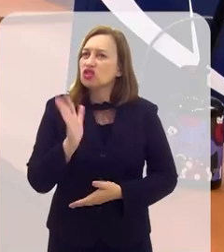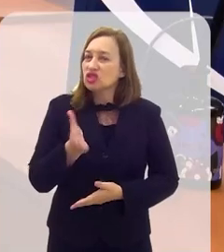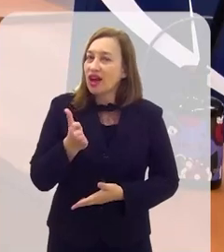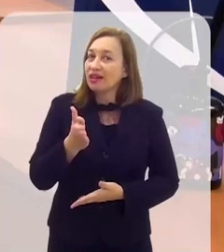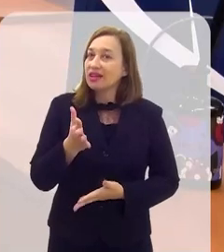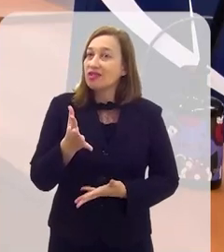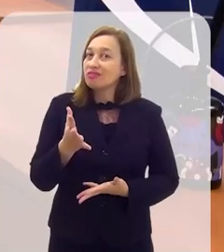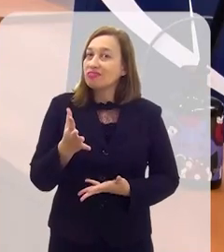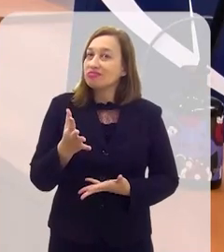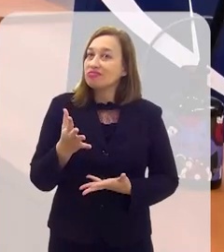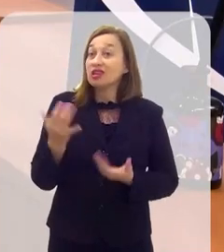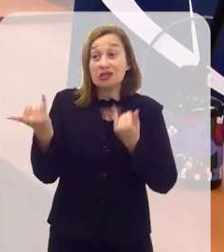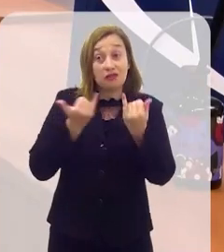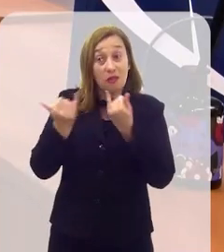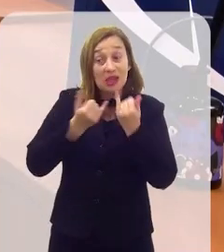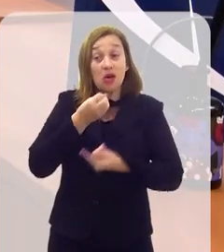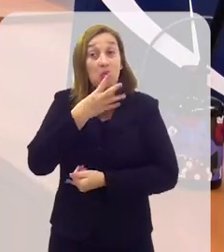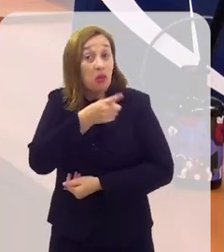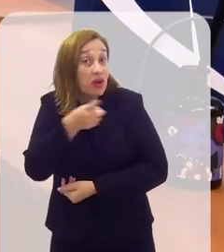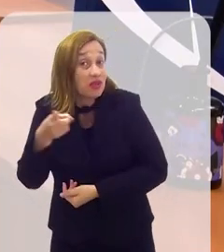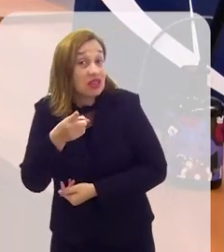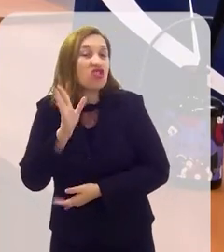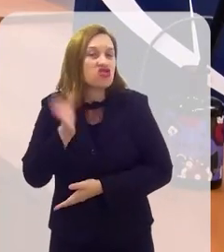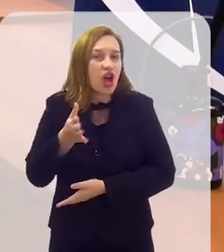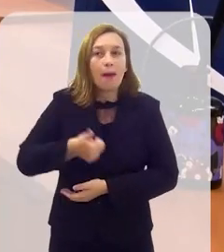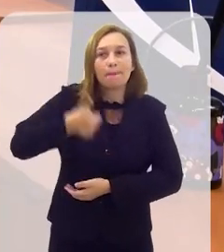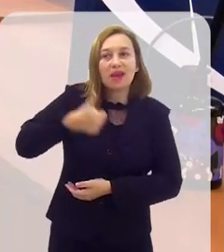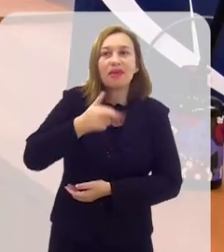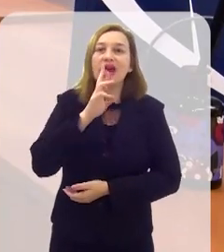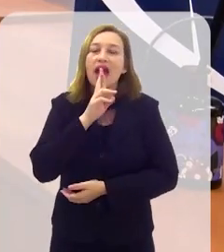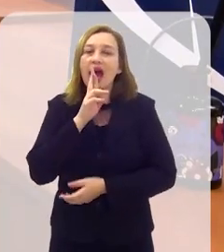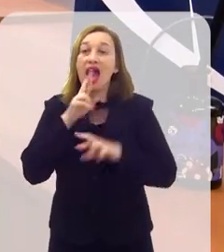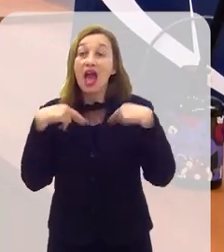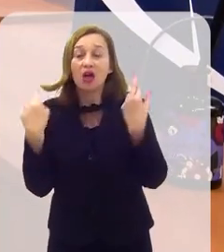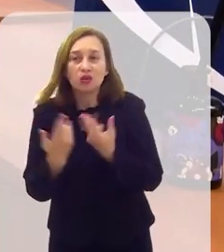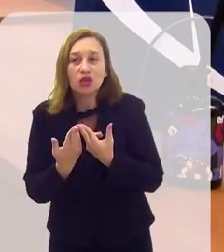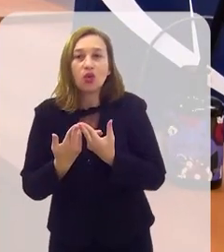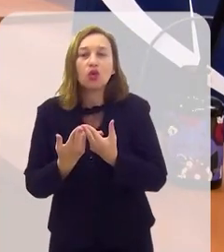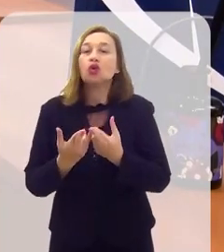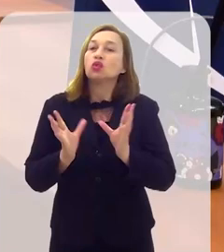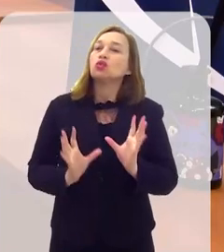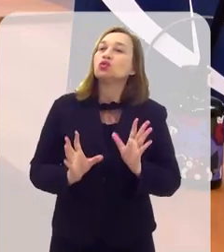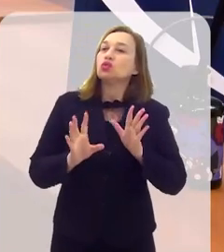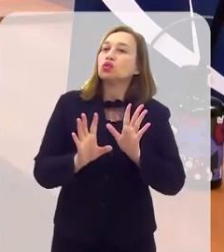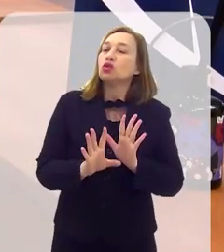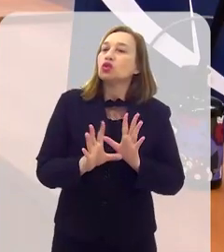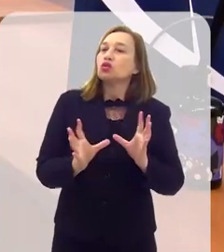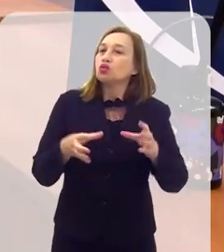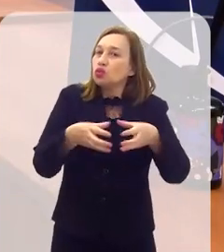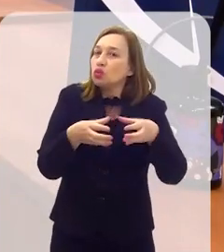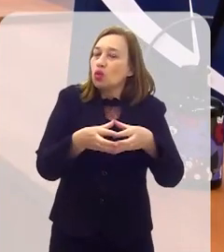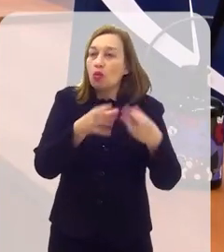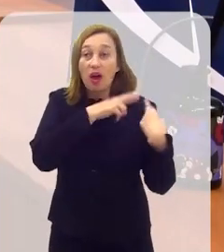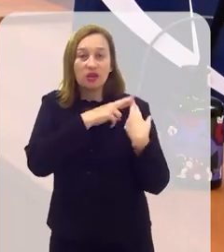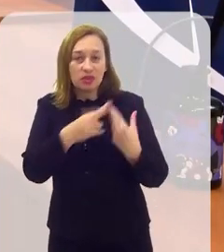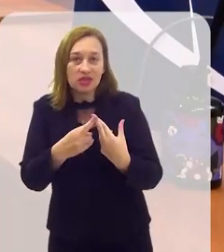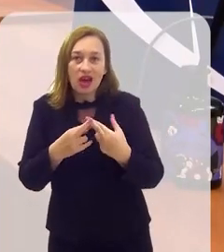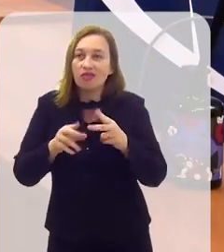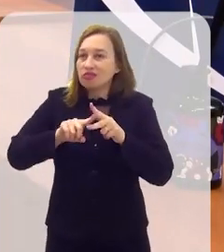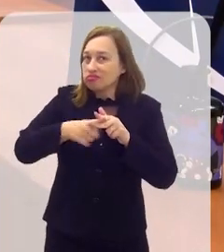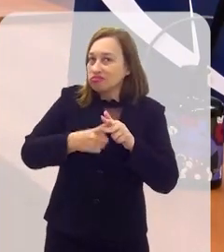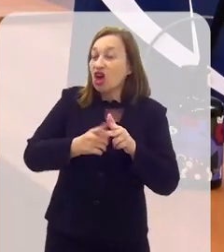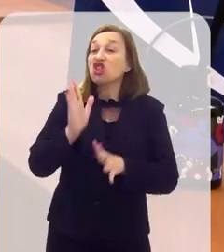sentido, gente já tem até uma surpresa para você. Nós já tivemos a primeira reunião do grupo responsável por essa regulamentação.